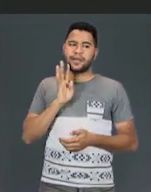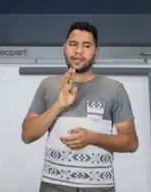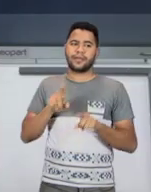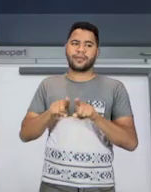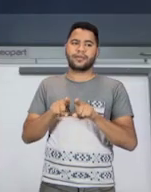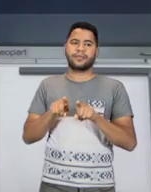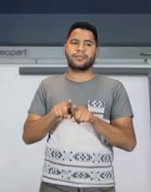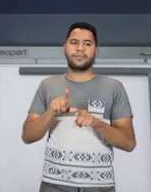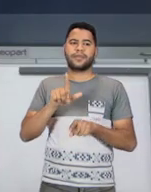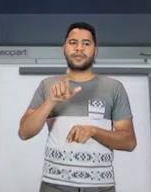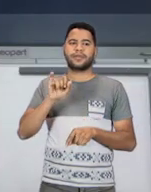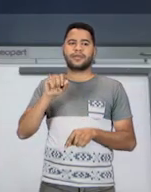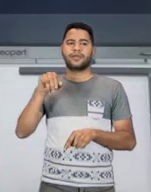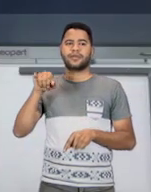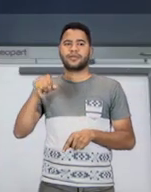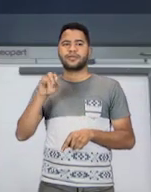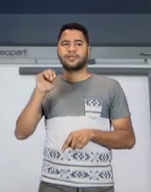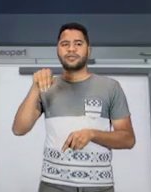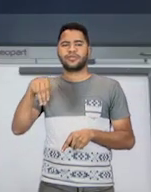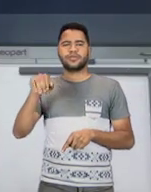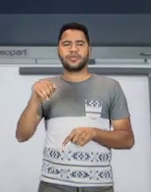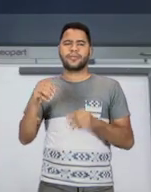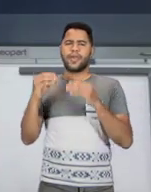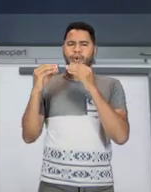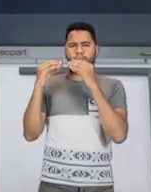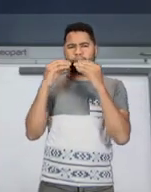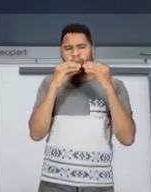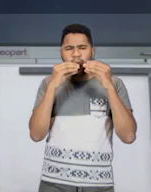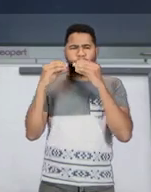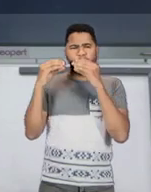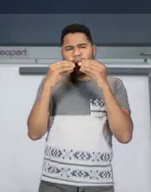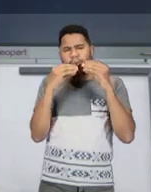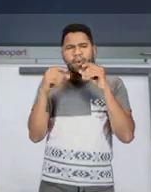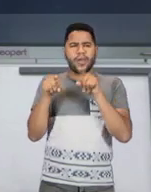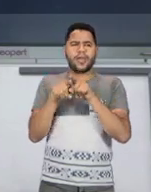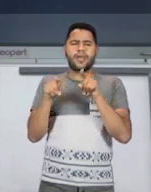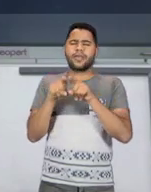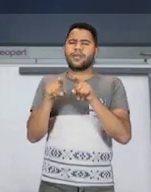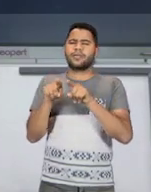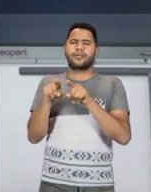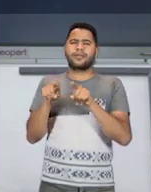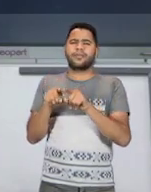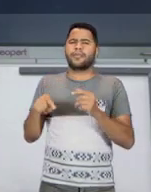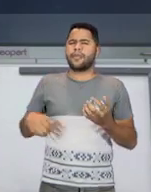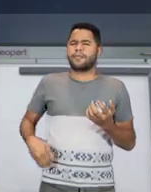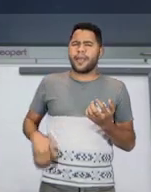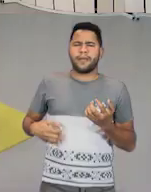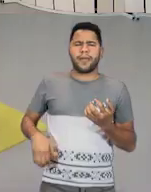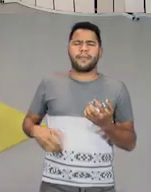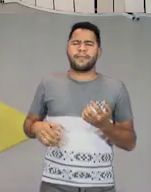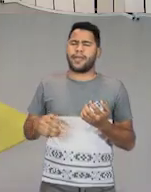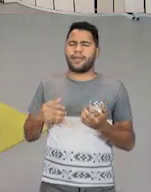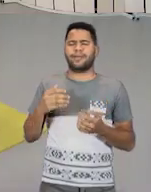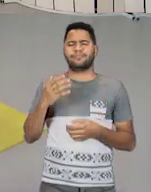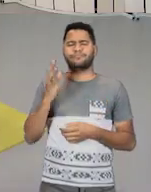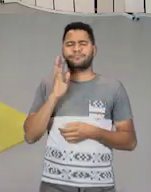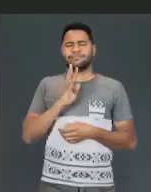música dele. Gaita, guitarra. Para quem gosta de rock, soul. Nossa, muito bom.